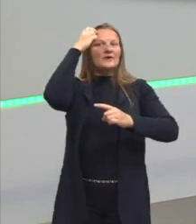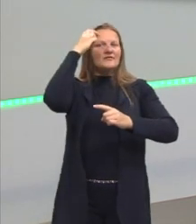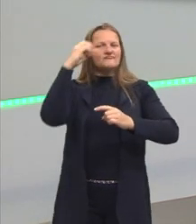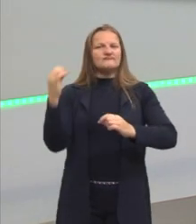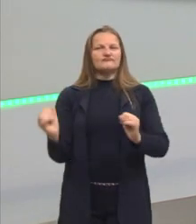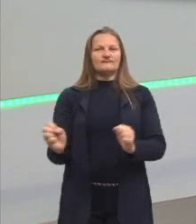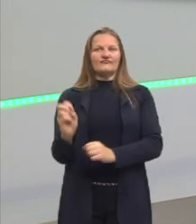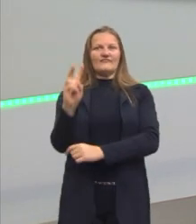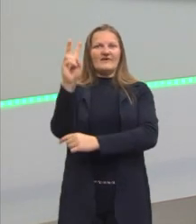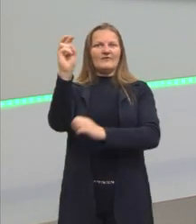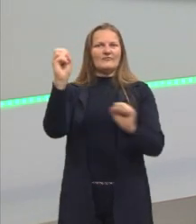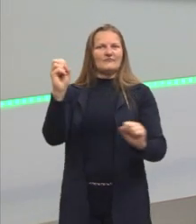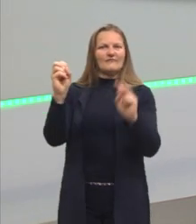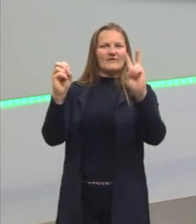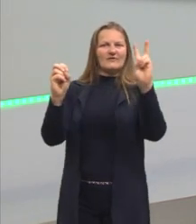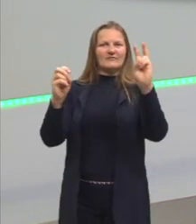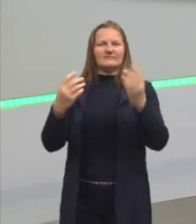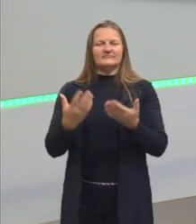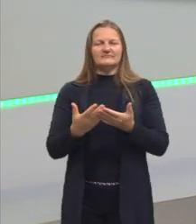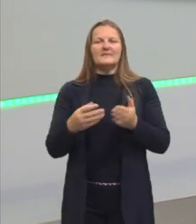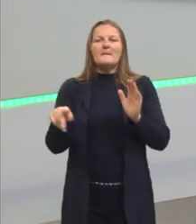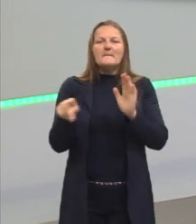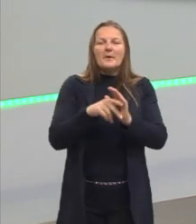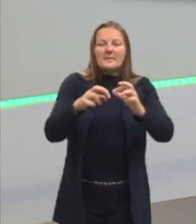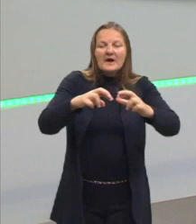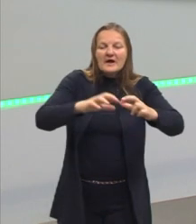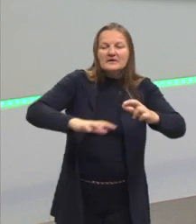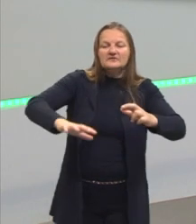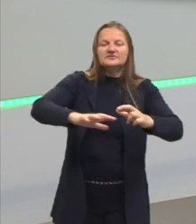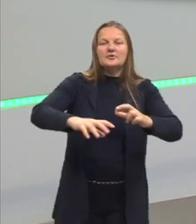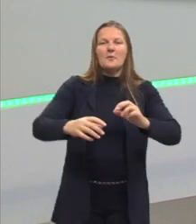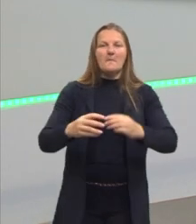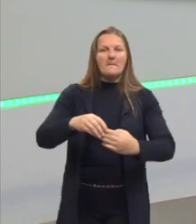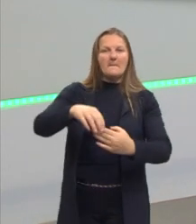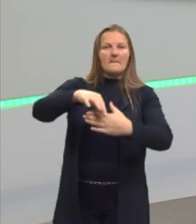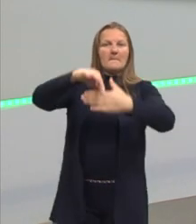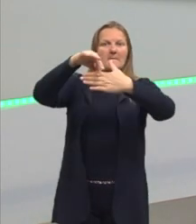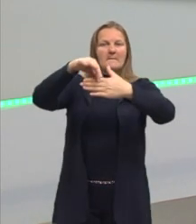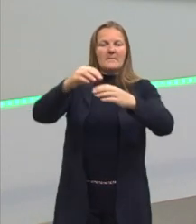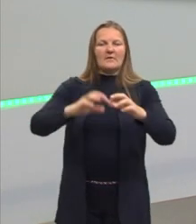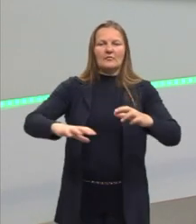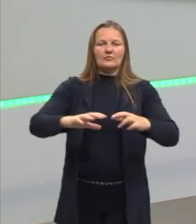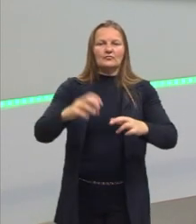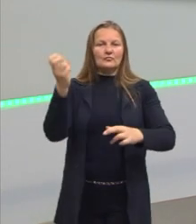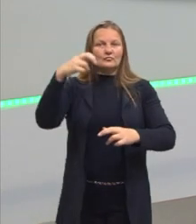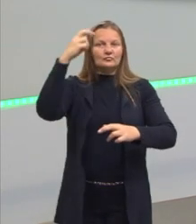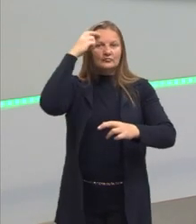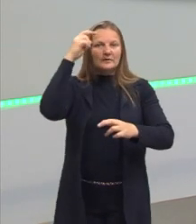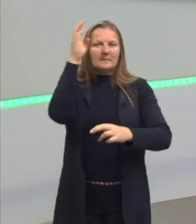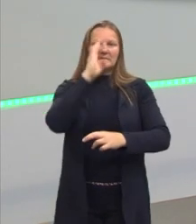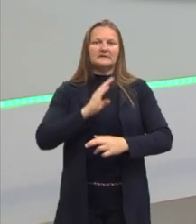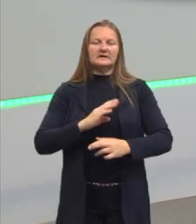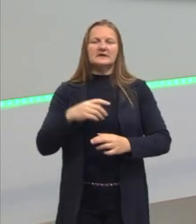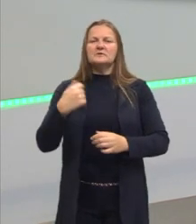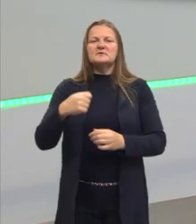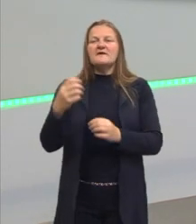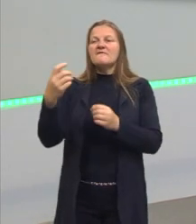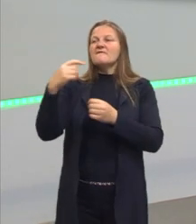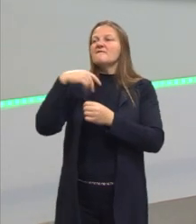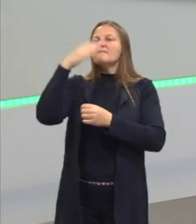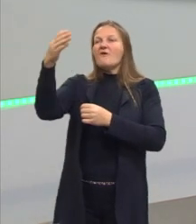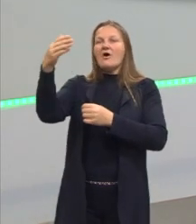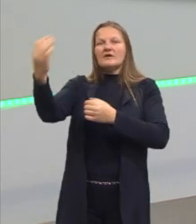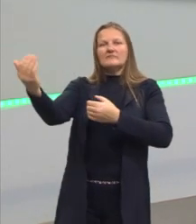ela se vale por ser daquela região. Então, há uma valorização da cultura brasileira, que não precisa vir algo de